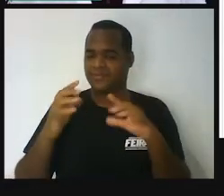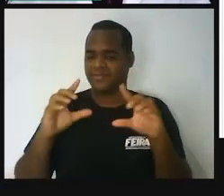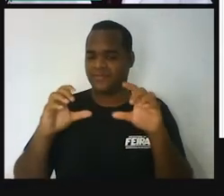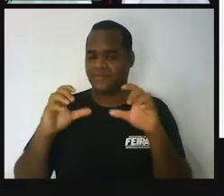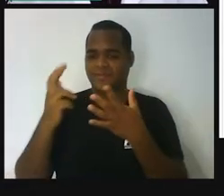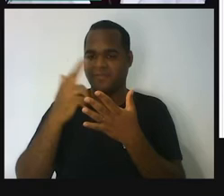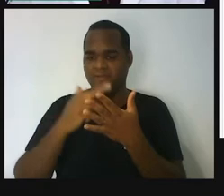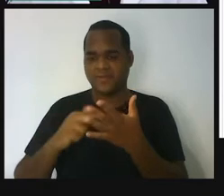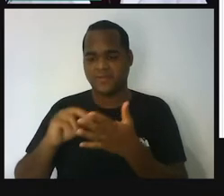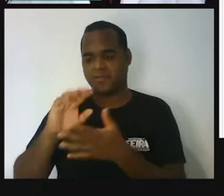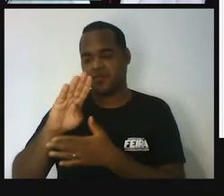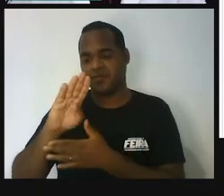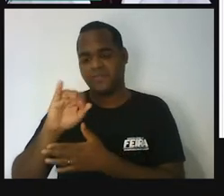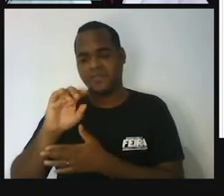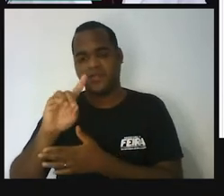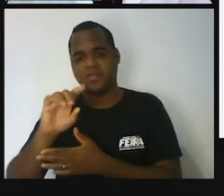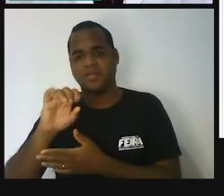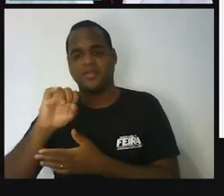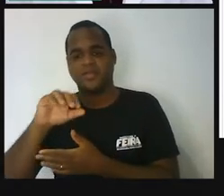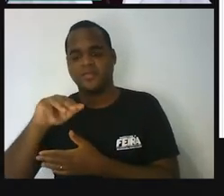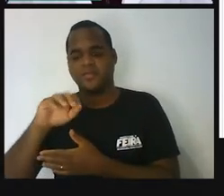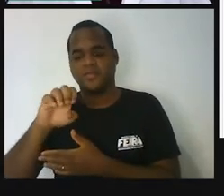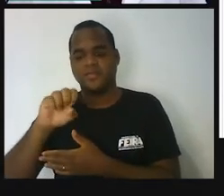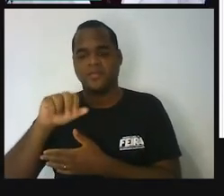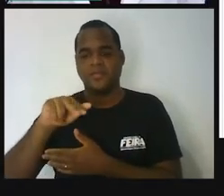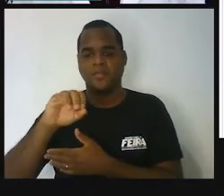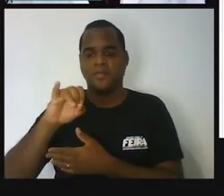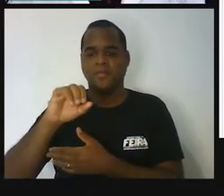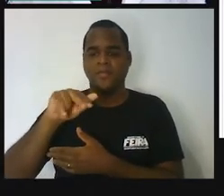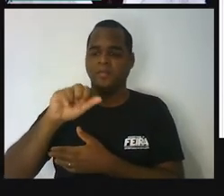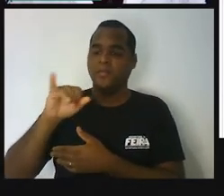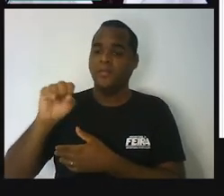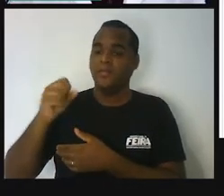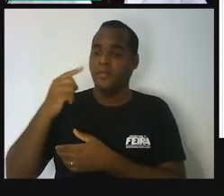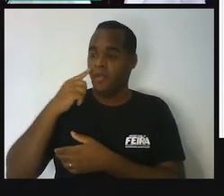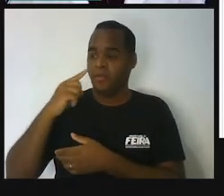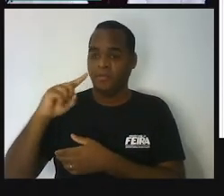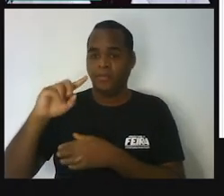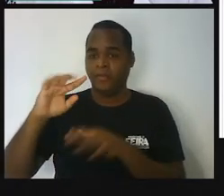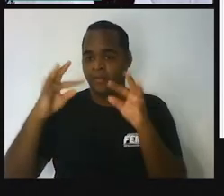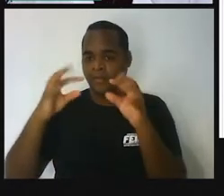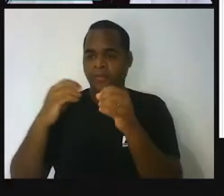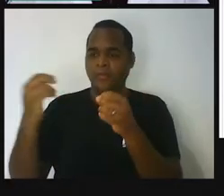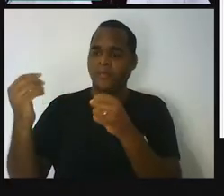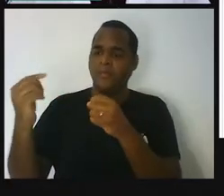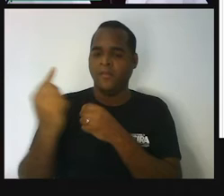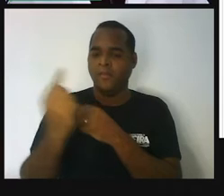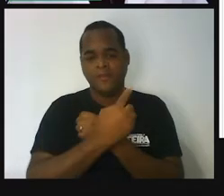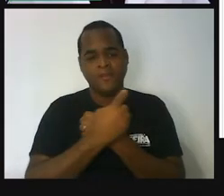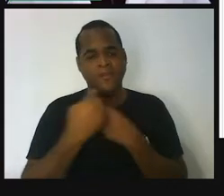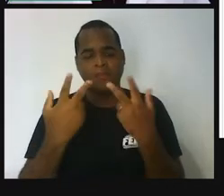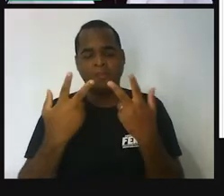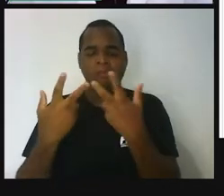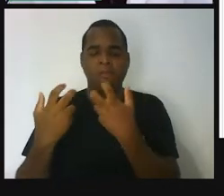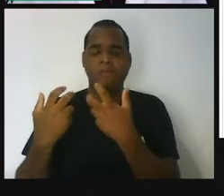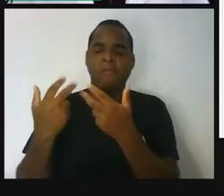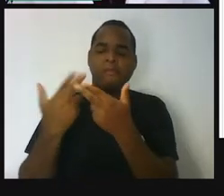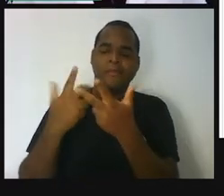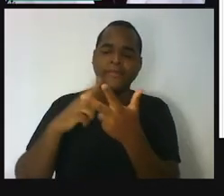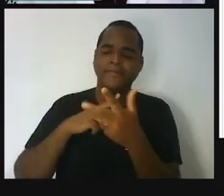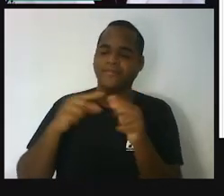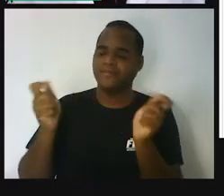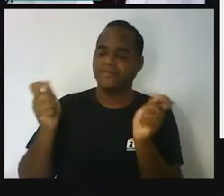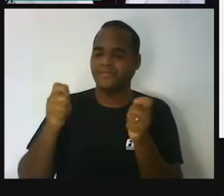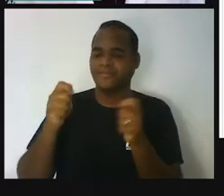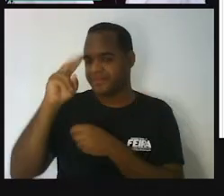bidimensionais, tá? Tudo à nossa volta, o importante é que a gente perceba que tudo à nossa volta nos